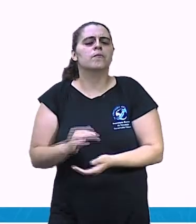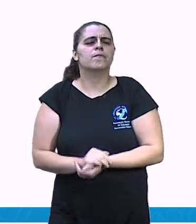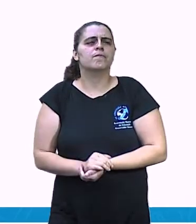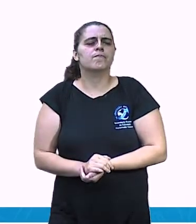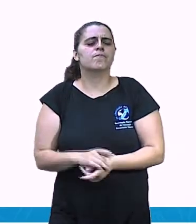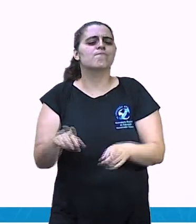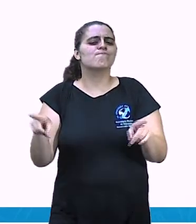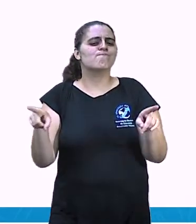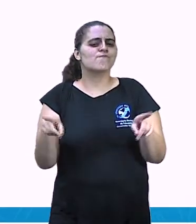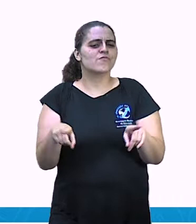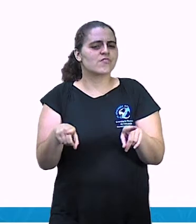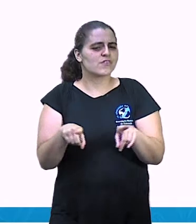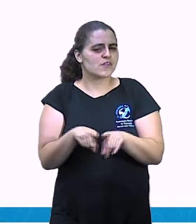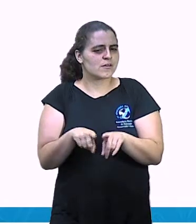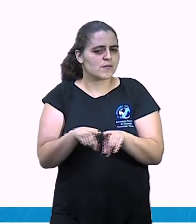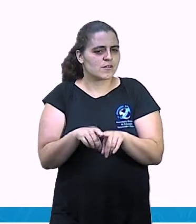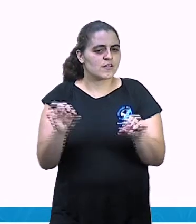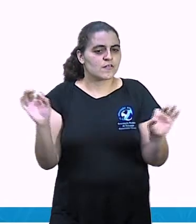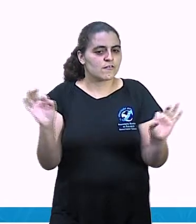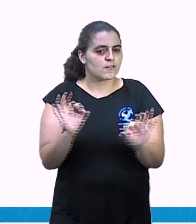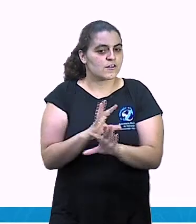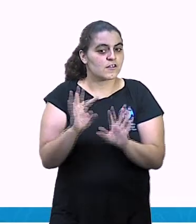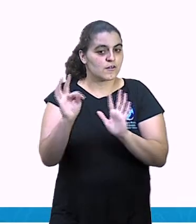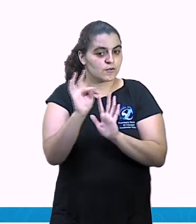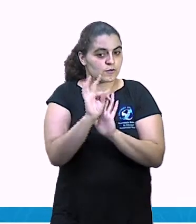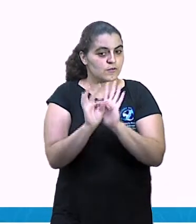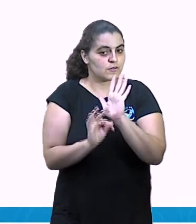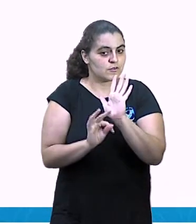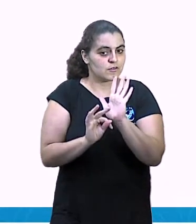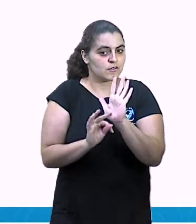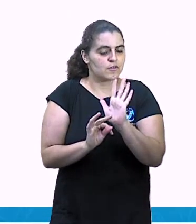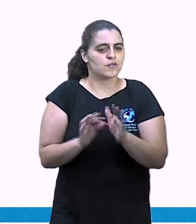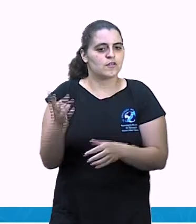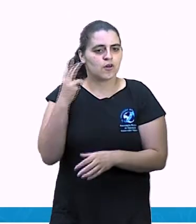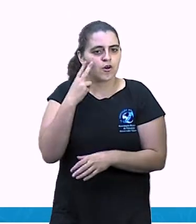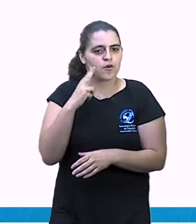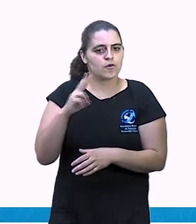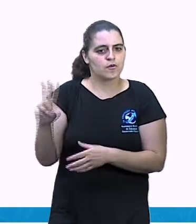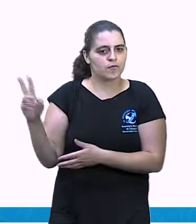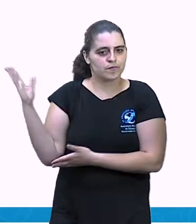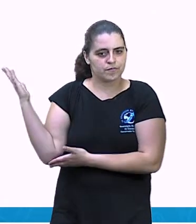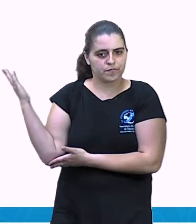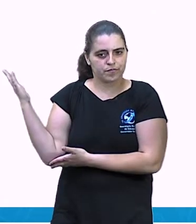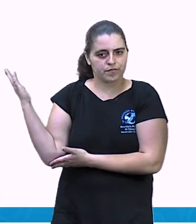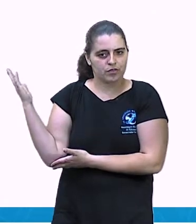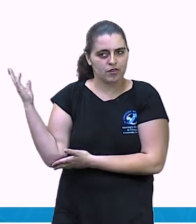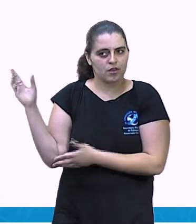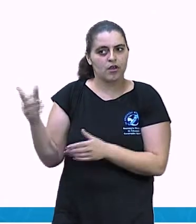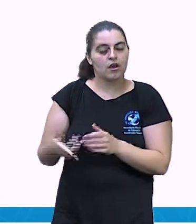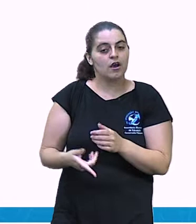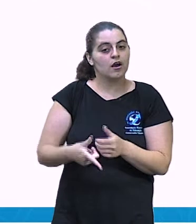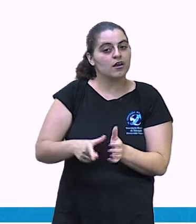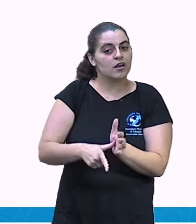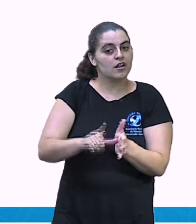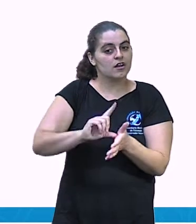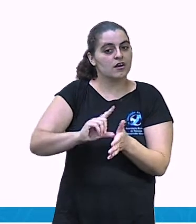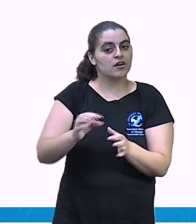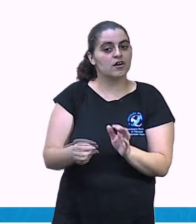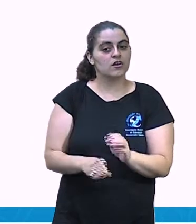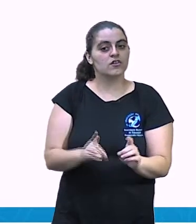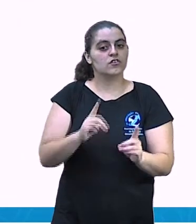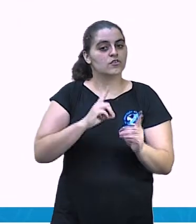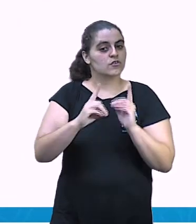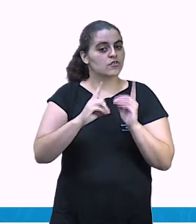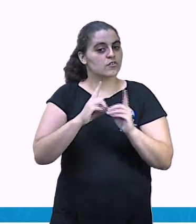Também está lá no final, quando ele começa a contar essa história antes do diálogo dos meninos com o